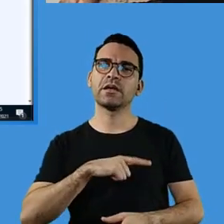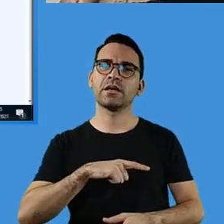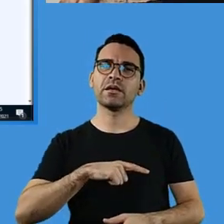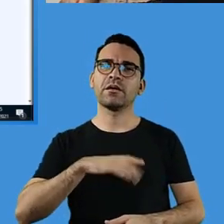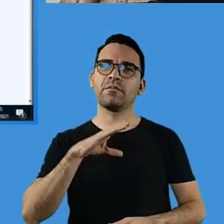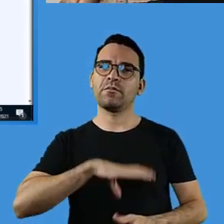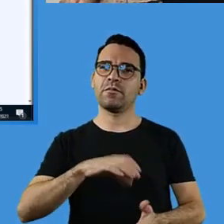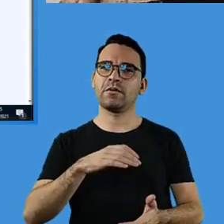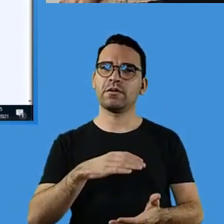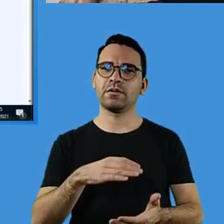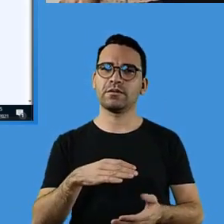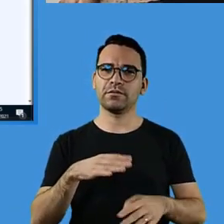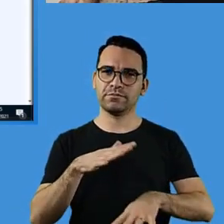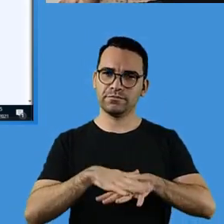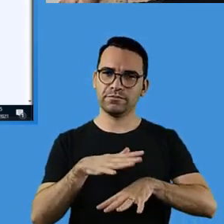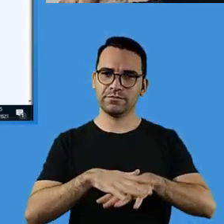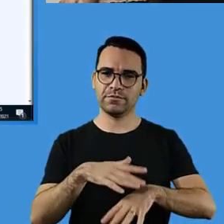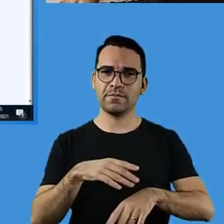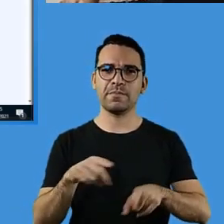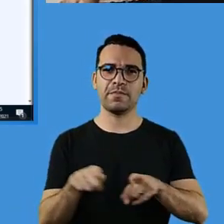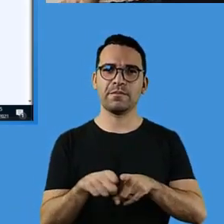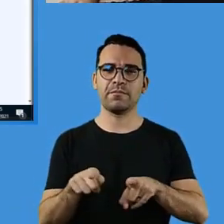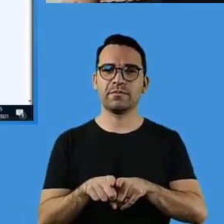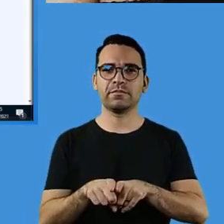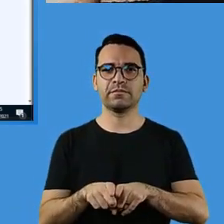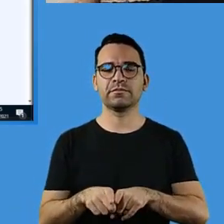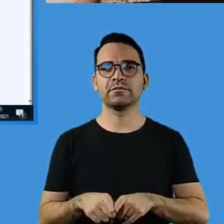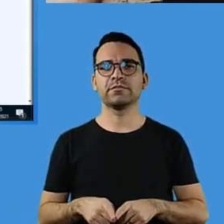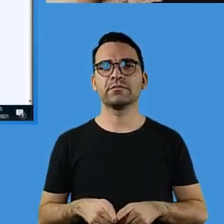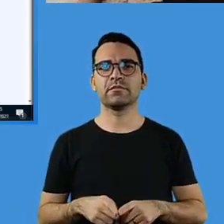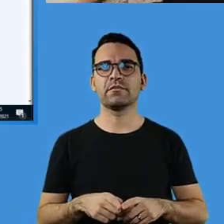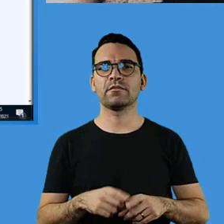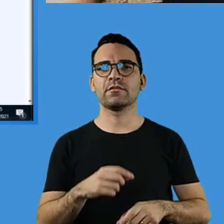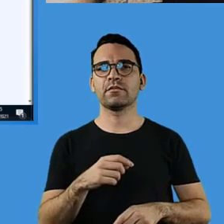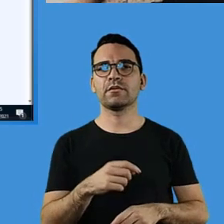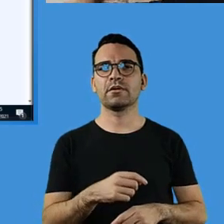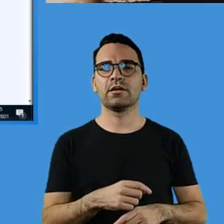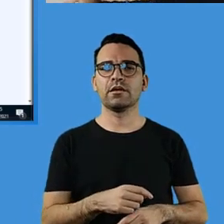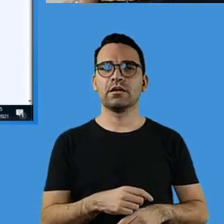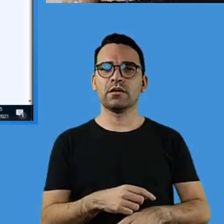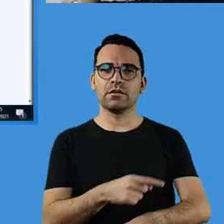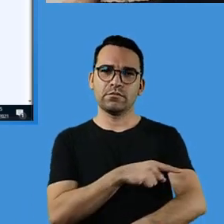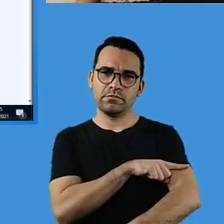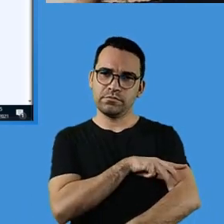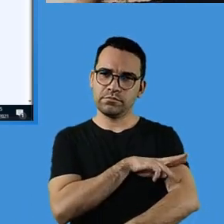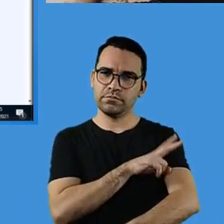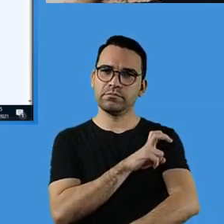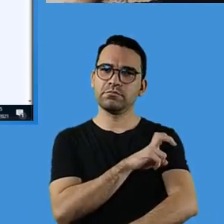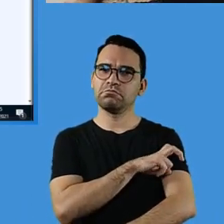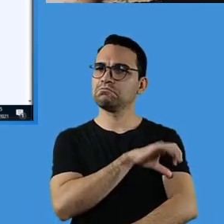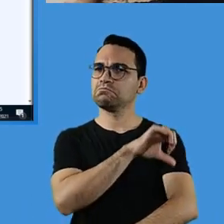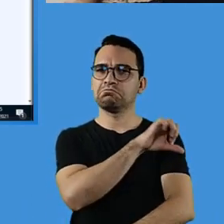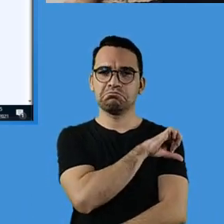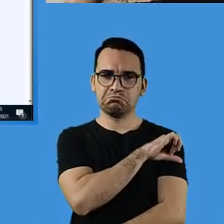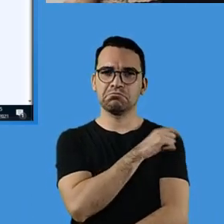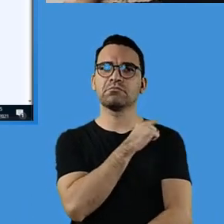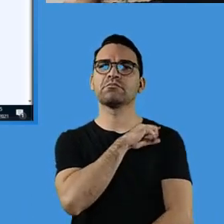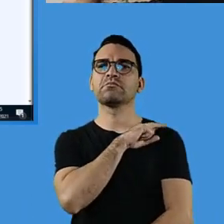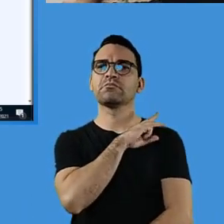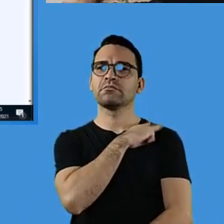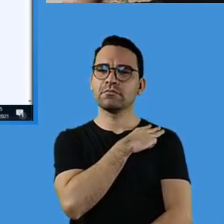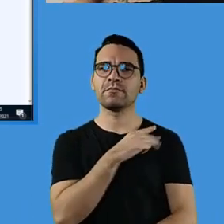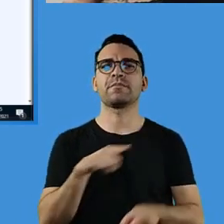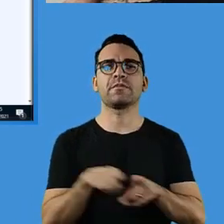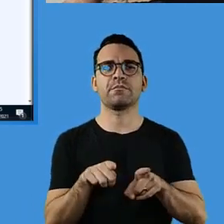teste de língua portuguesa e matemática de todos os anos, dos anos iniciais, finais, ensino médio, que vocês vão